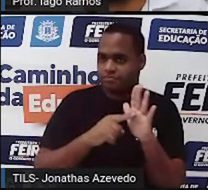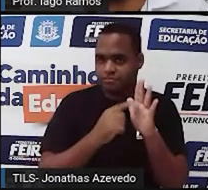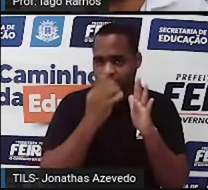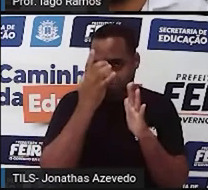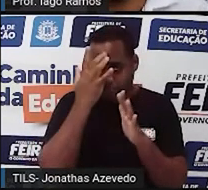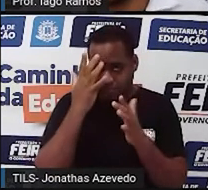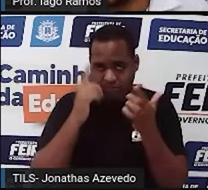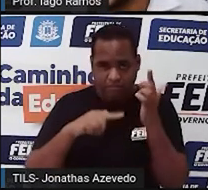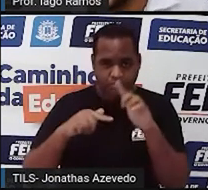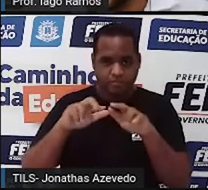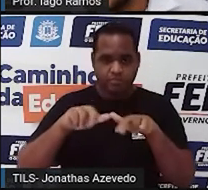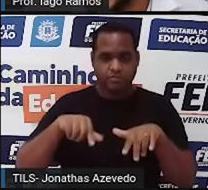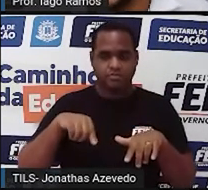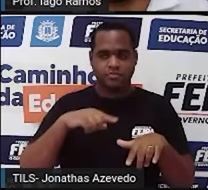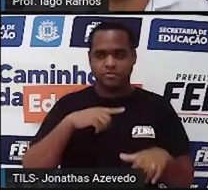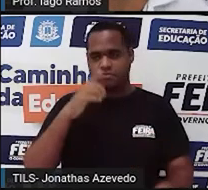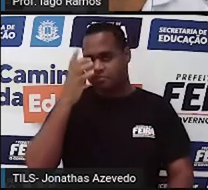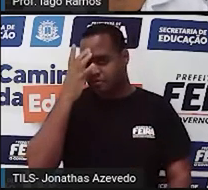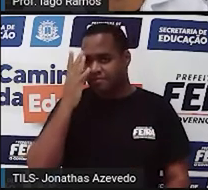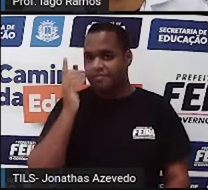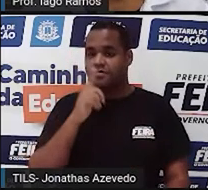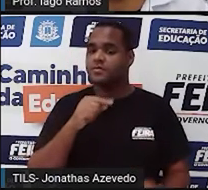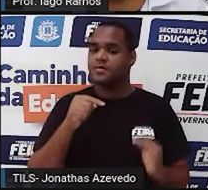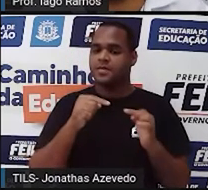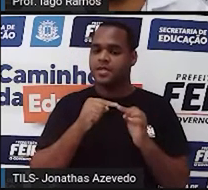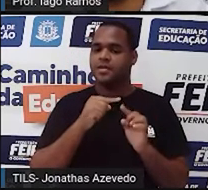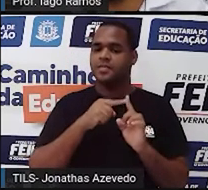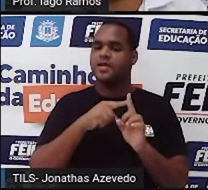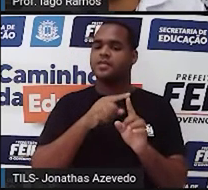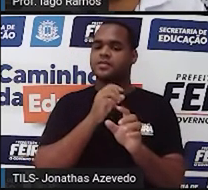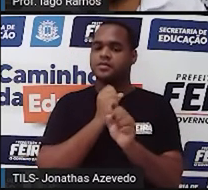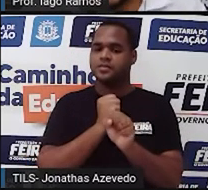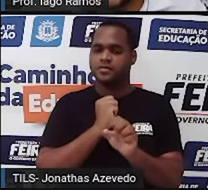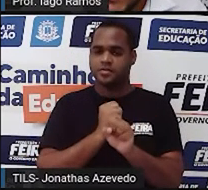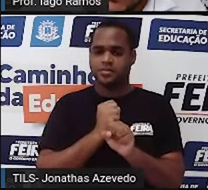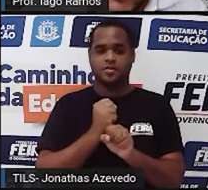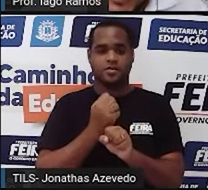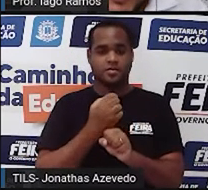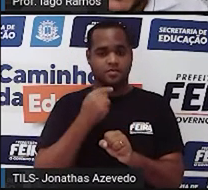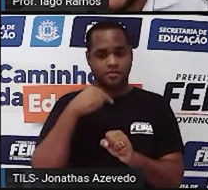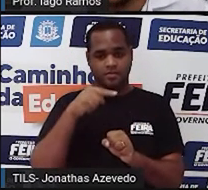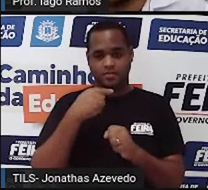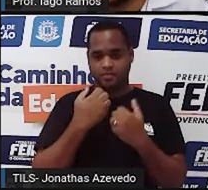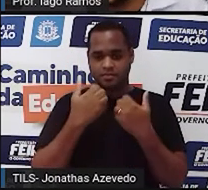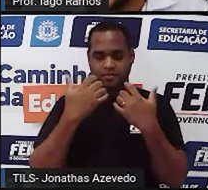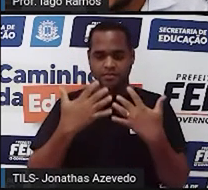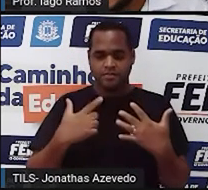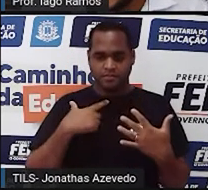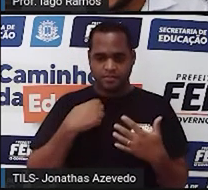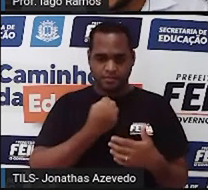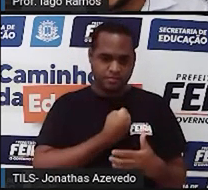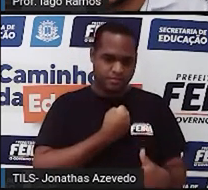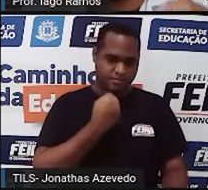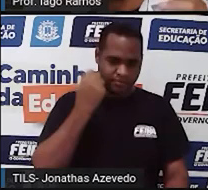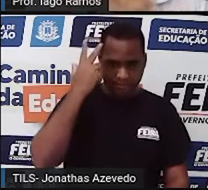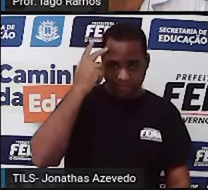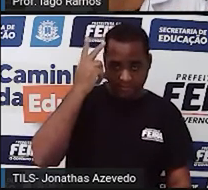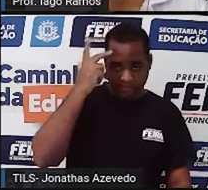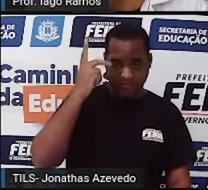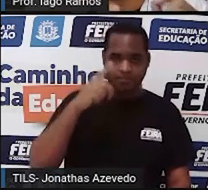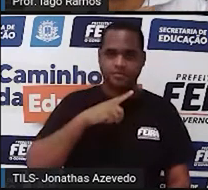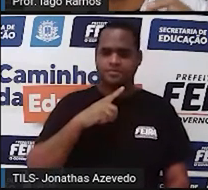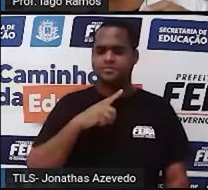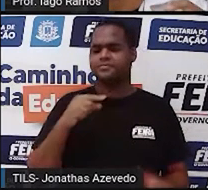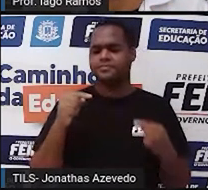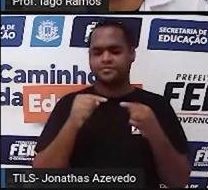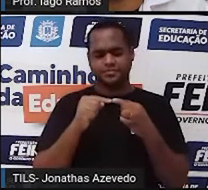os cálculos com a continha de mais, a gente tá falando aqui para os números naturais. Belezinha? Mas vamos